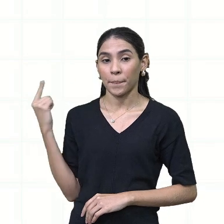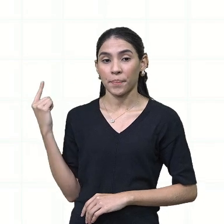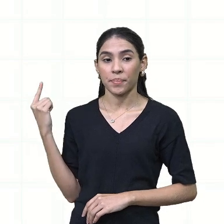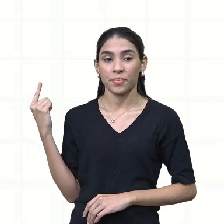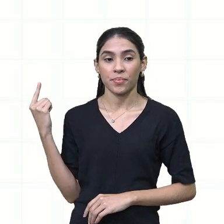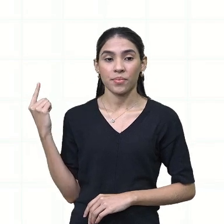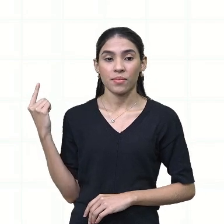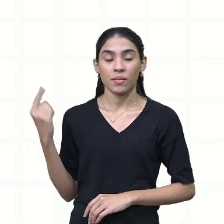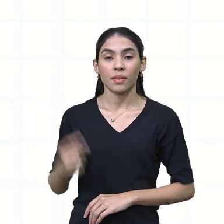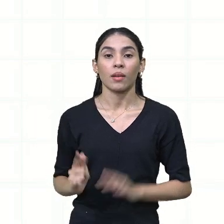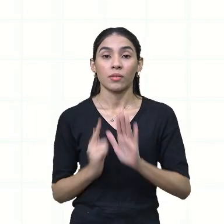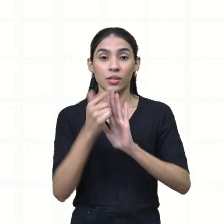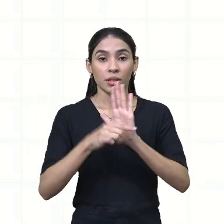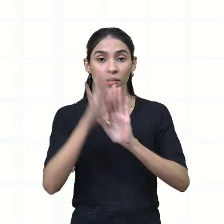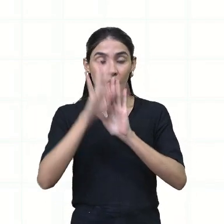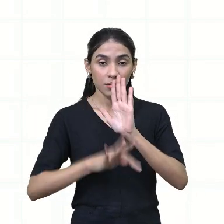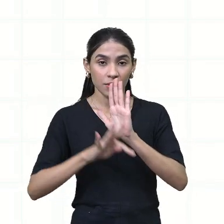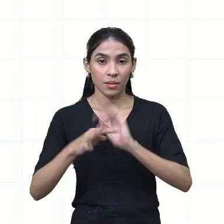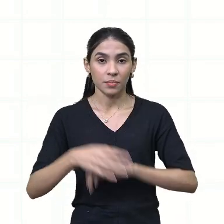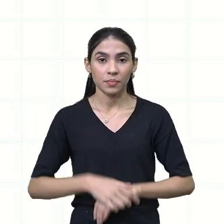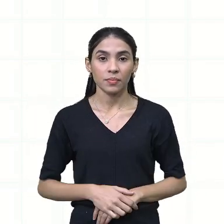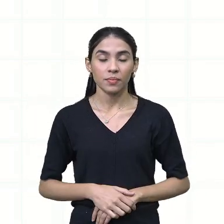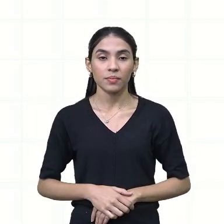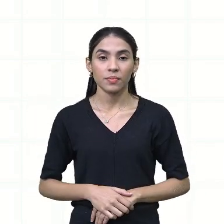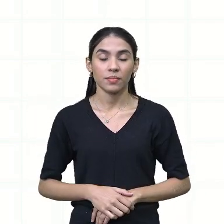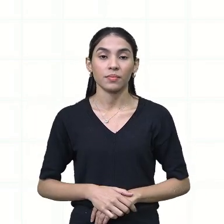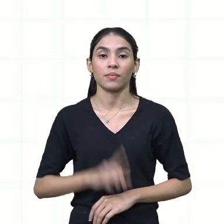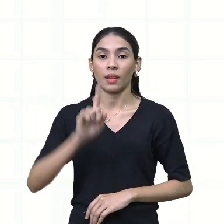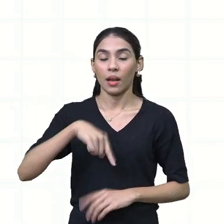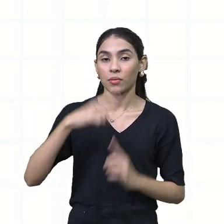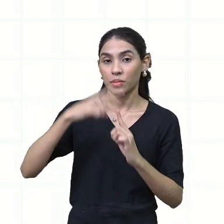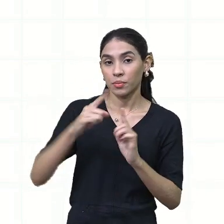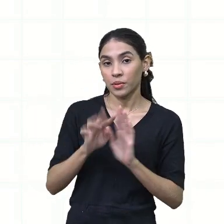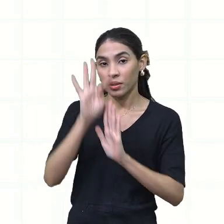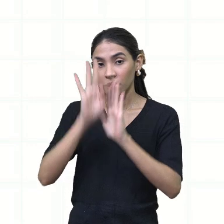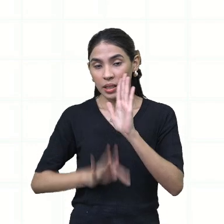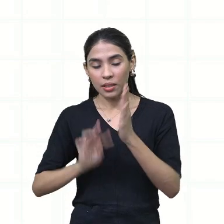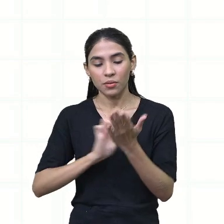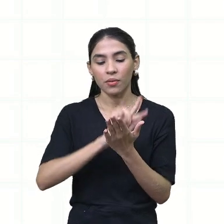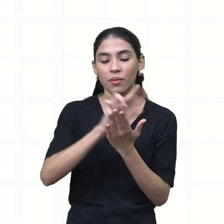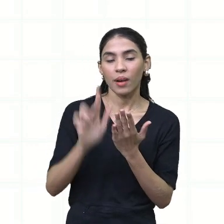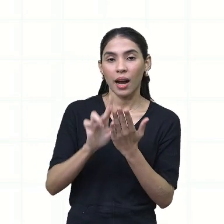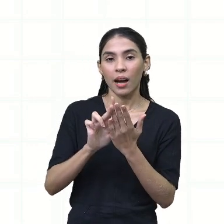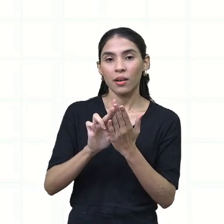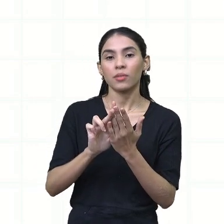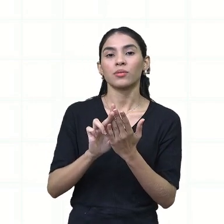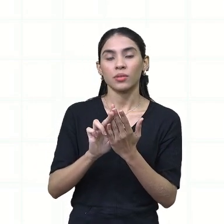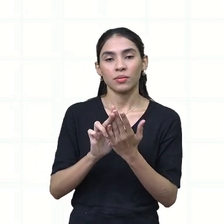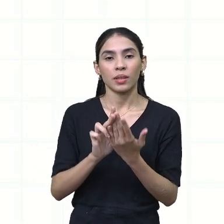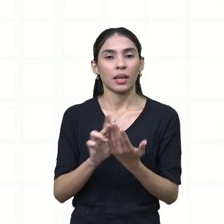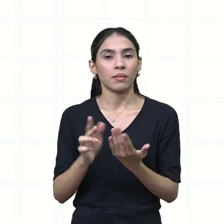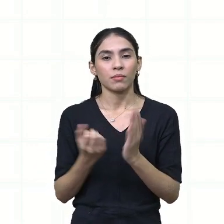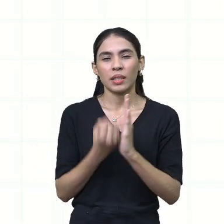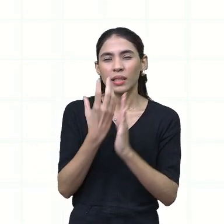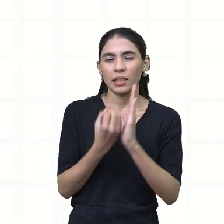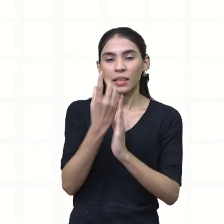os gêneros textuais são textos que ocorrem em situações